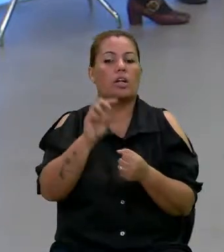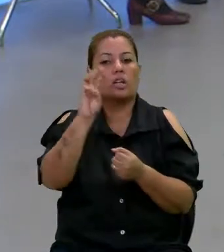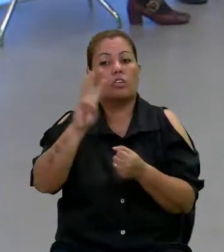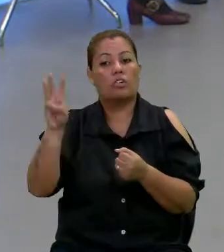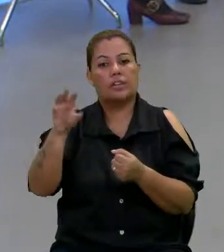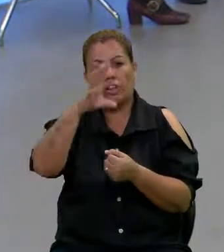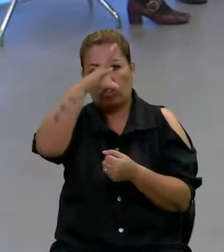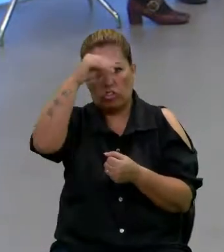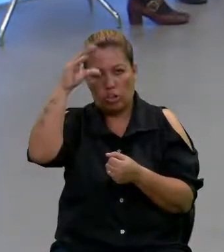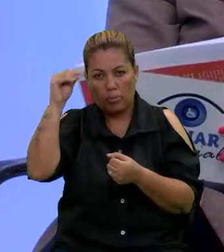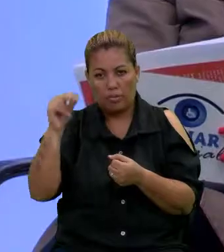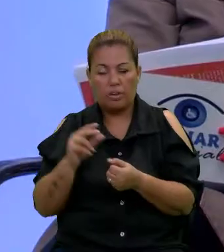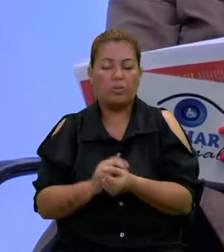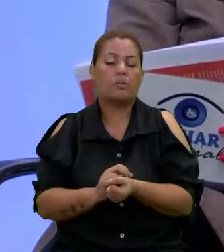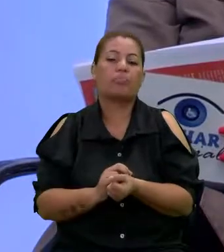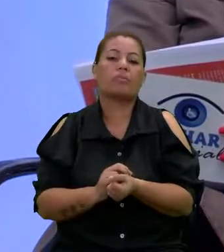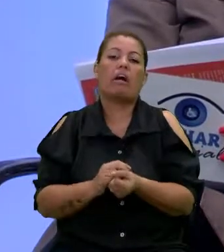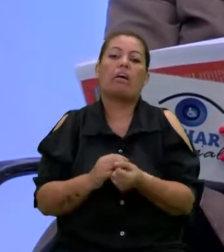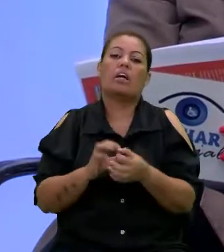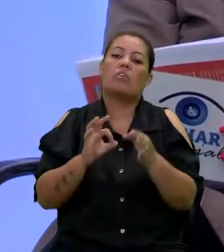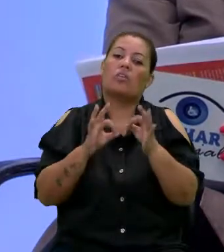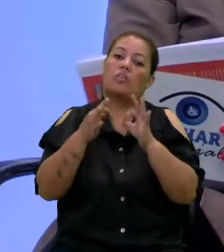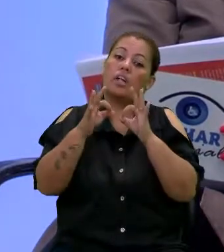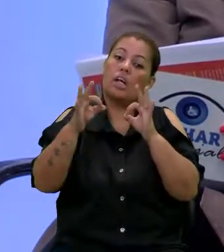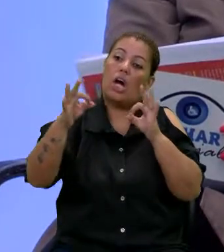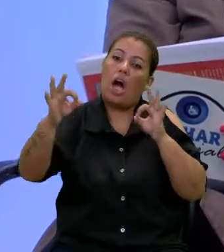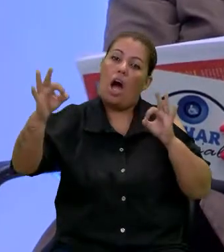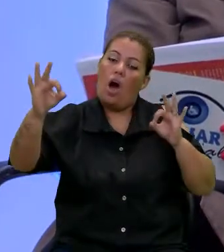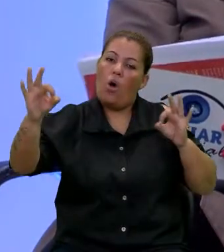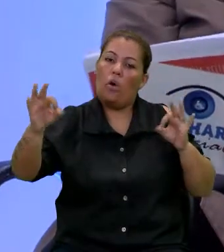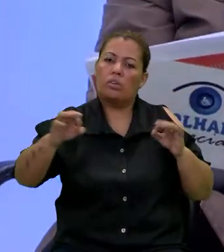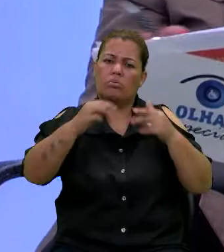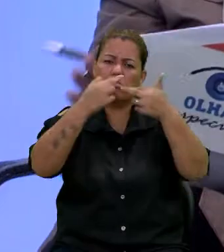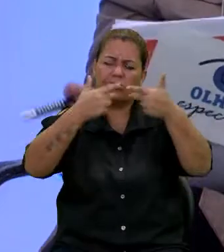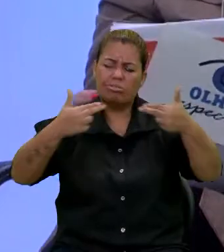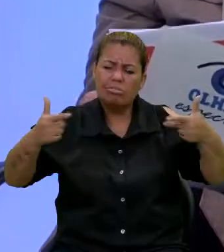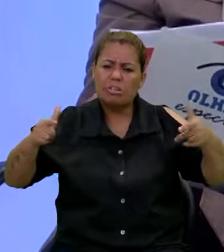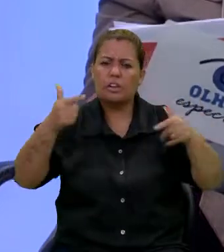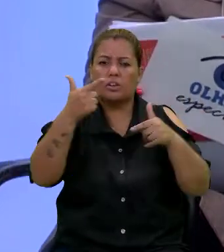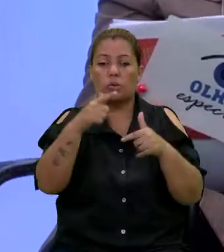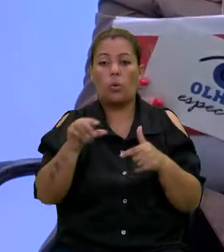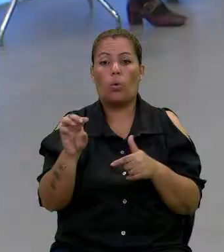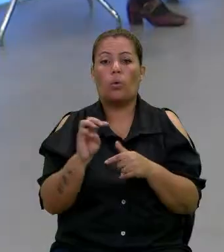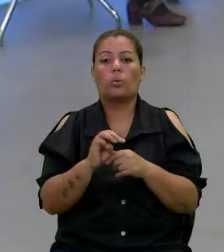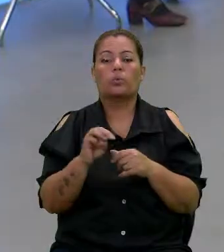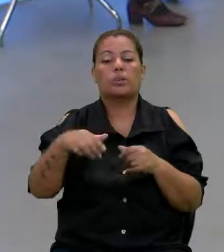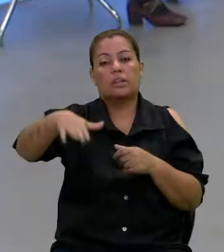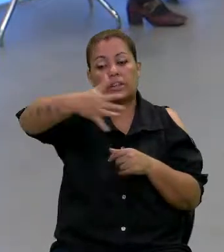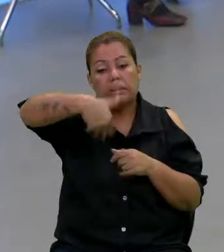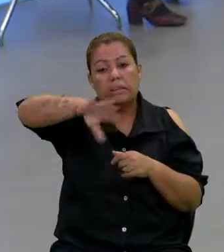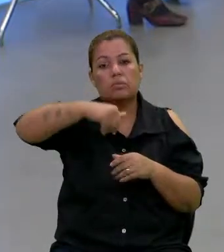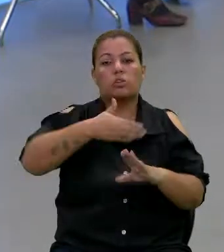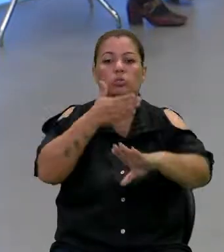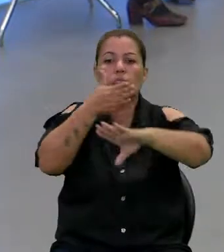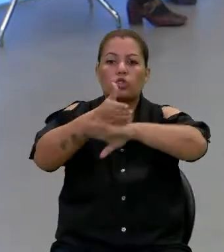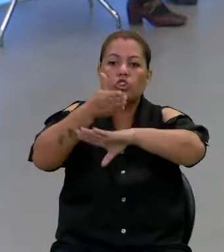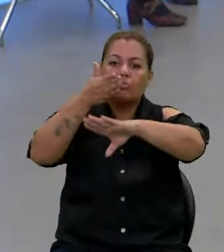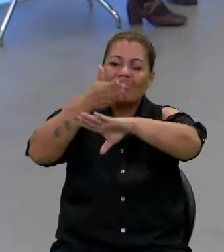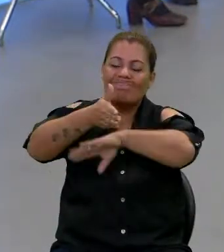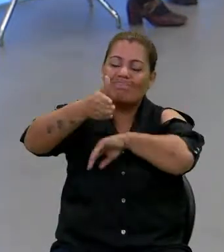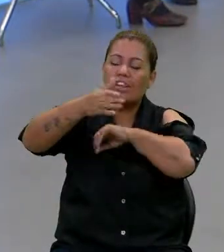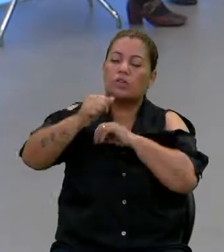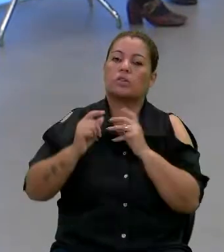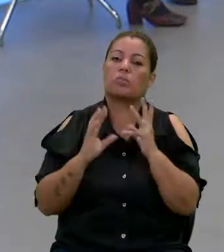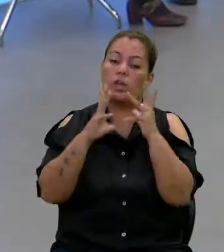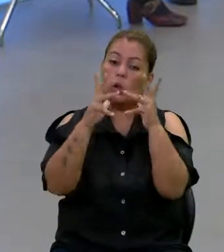Prefeitura. E vão haver ao longo do tempo vários outros espaços de participação para que